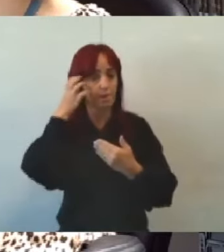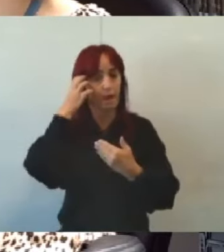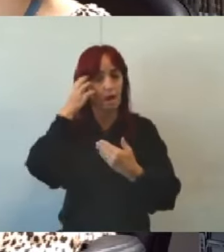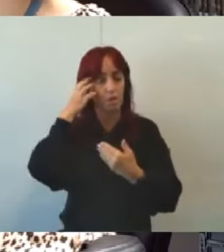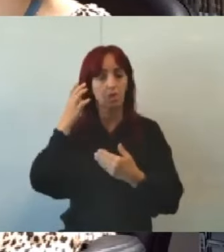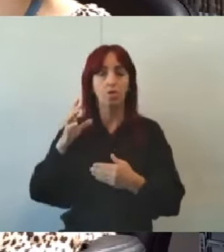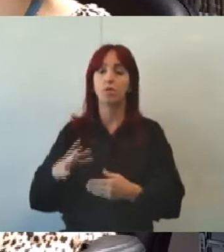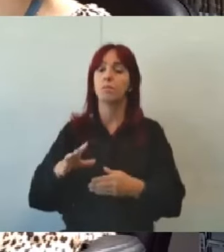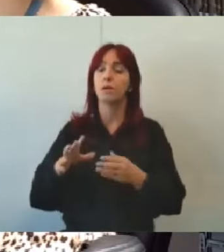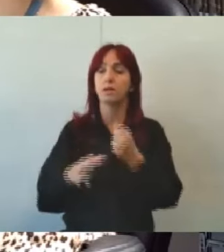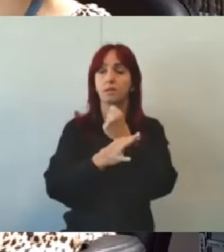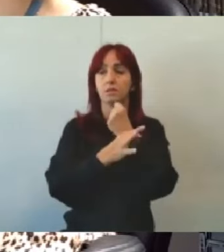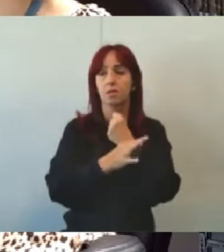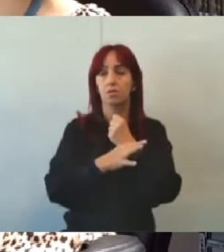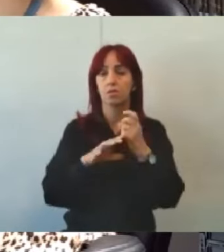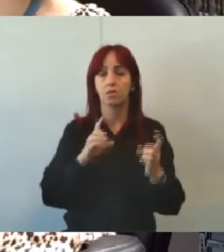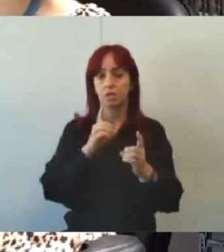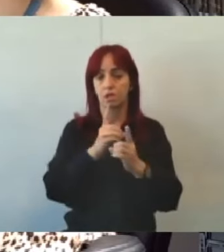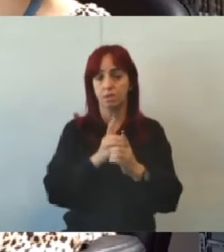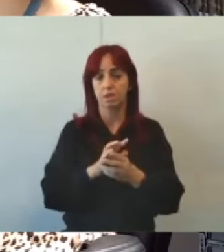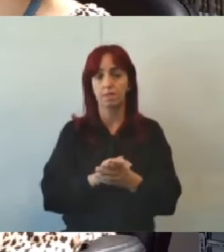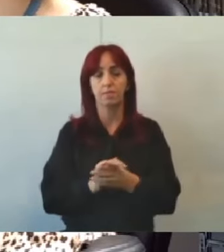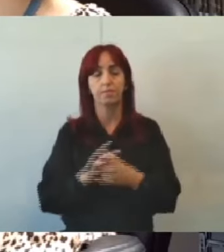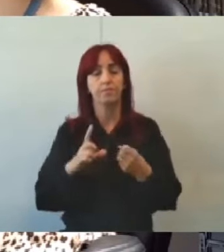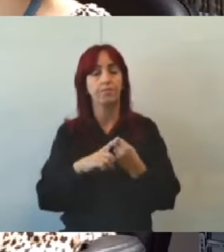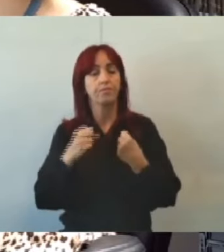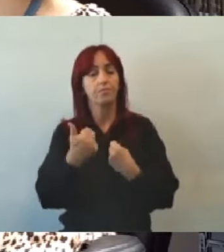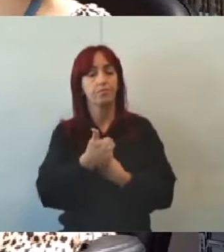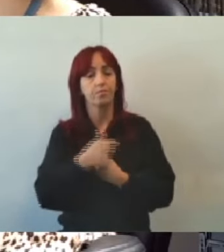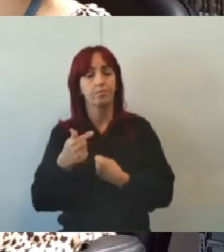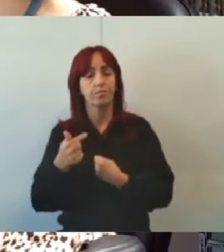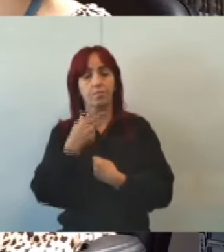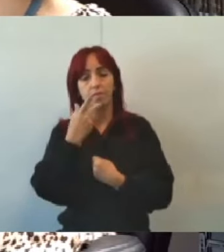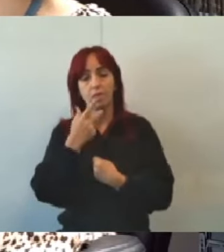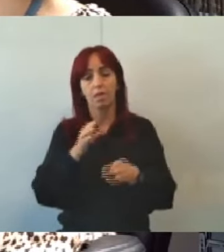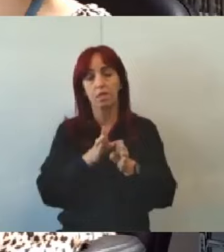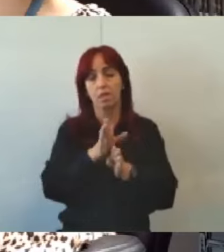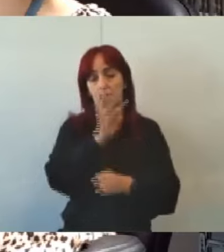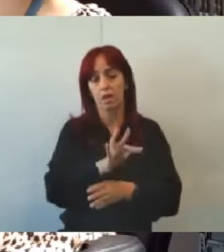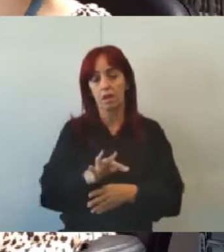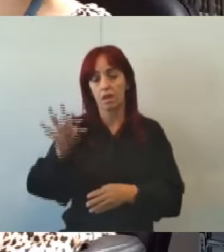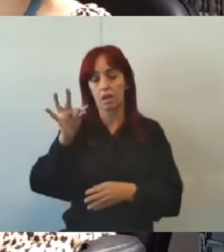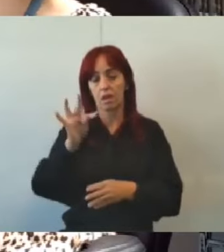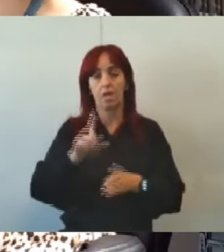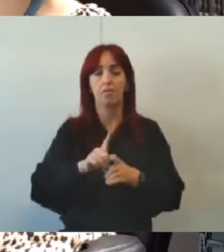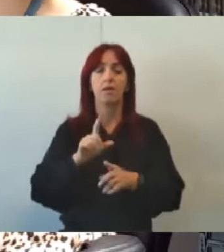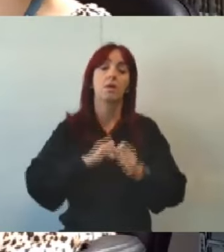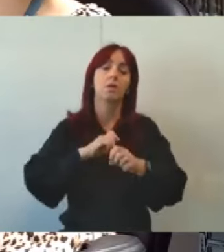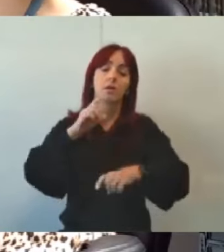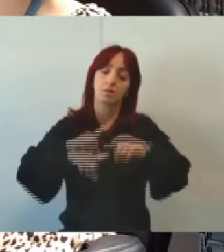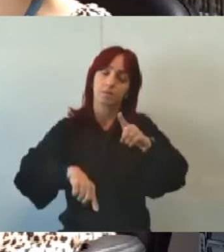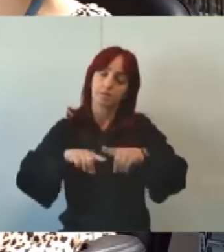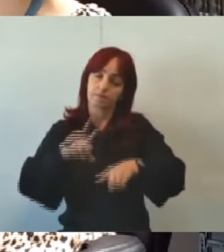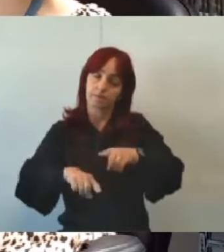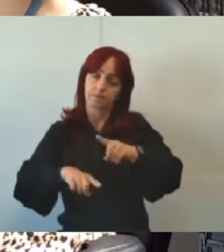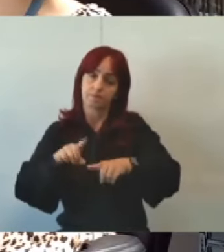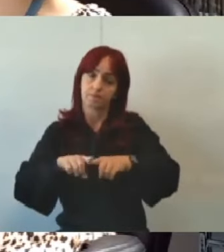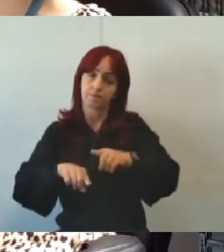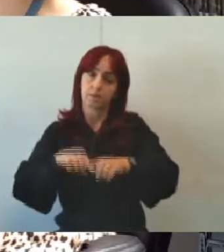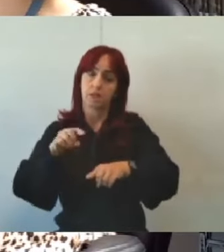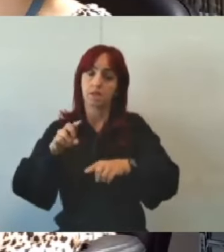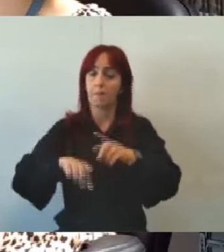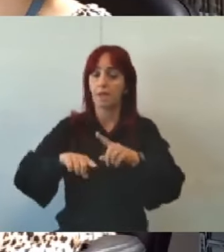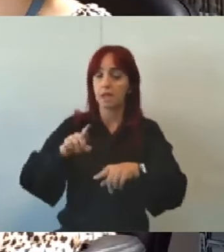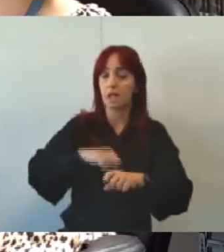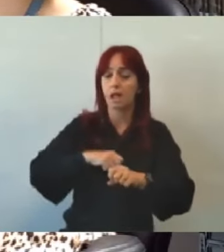o sigilo dos atendimentos o artigo 17c fala dos conselhos tutelares serão dotados de equipamentos e materiais que viabilizem